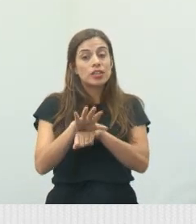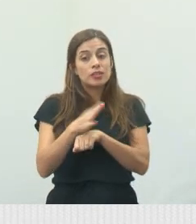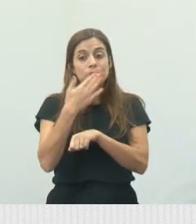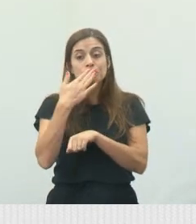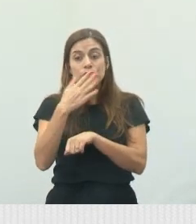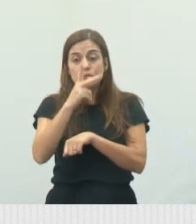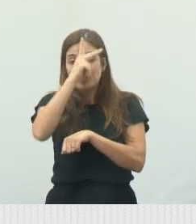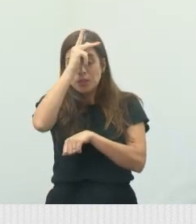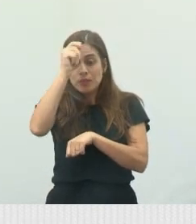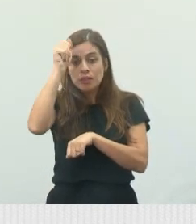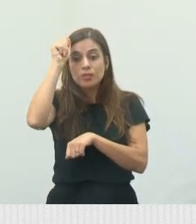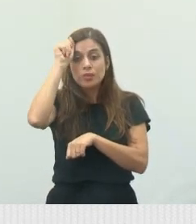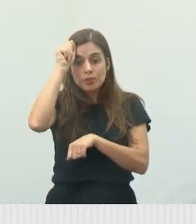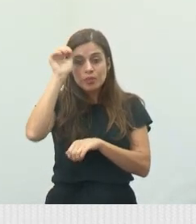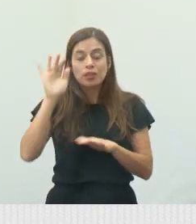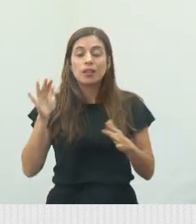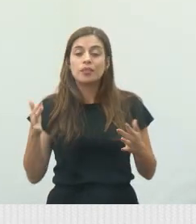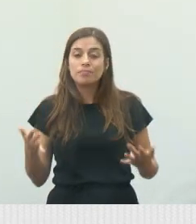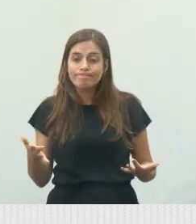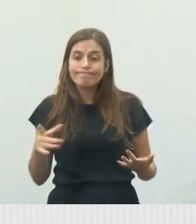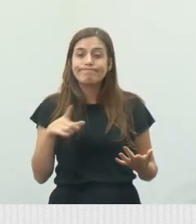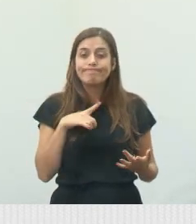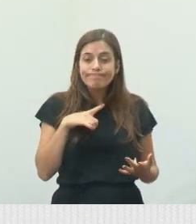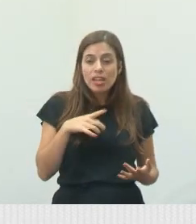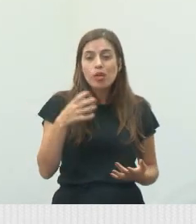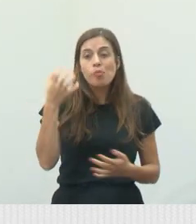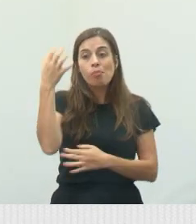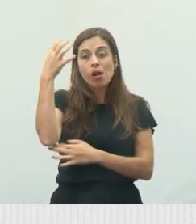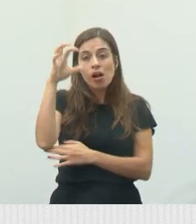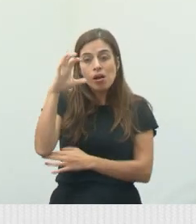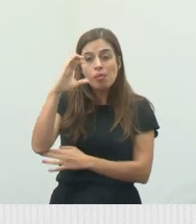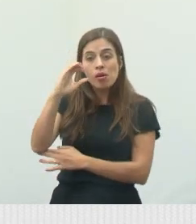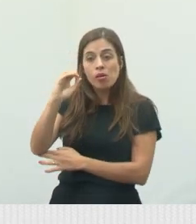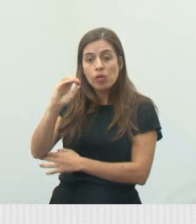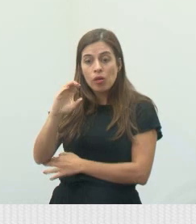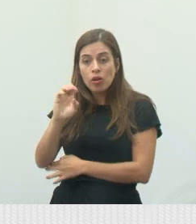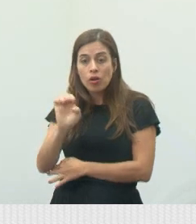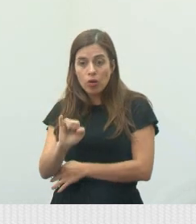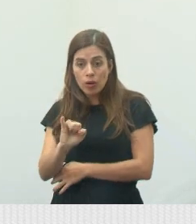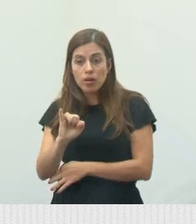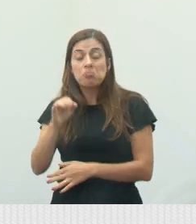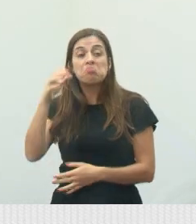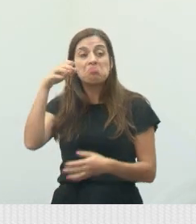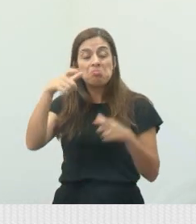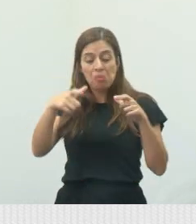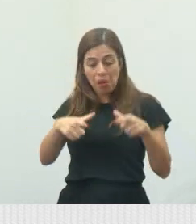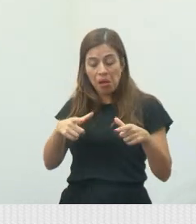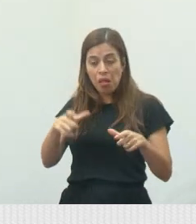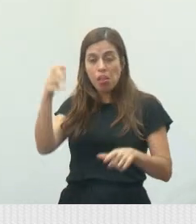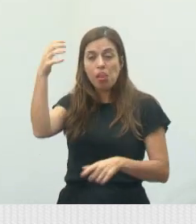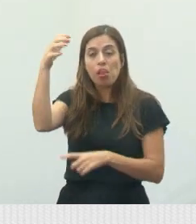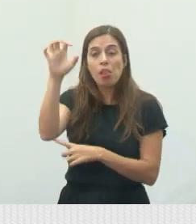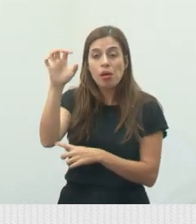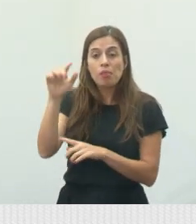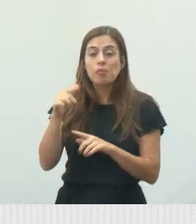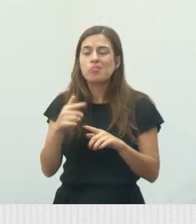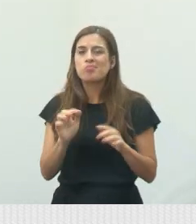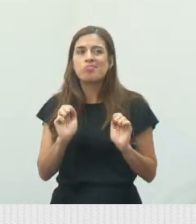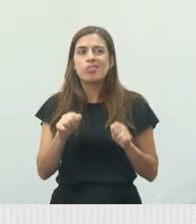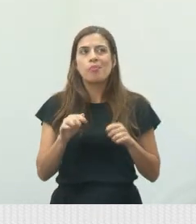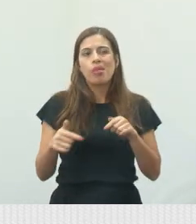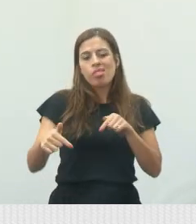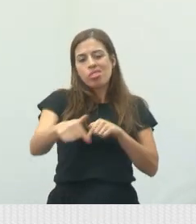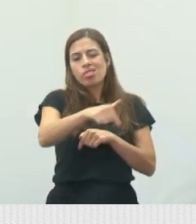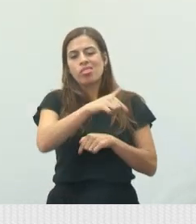prefeitura para que tenha uma câmera do COE bem localizada, porque não basta a gente colocar uma